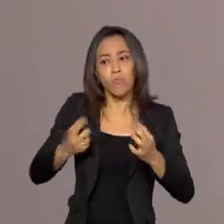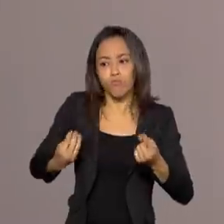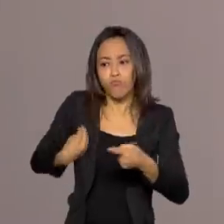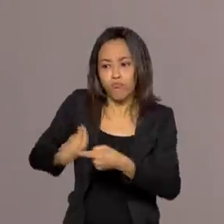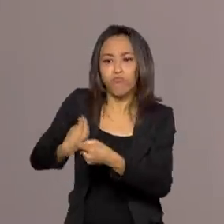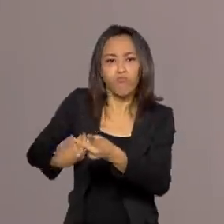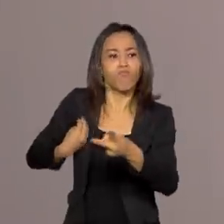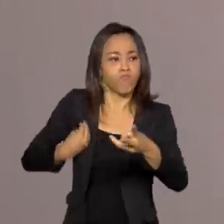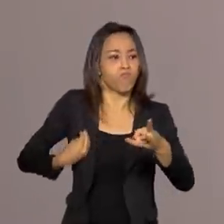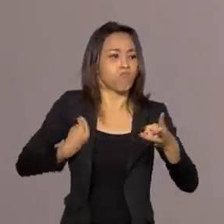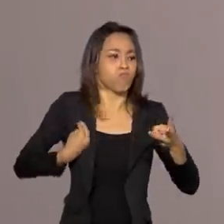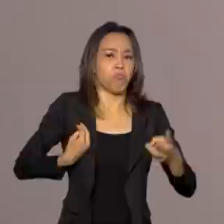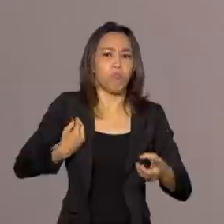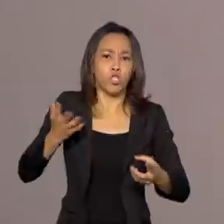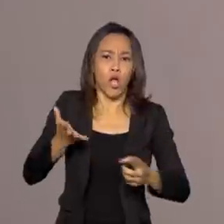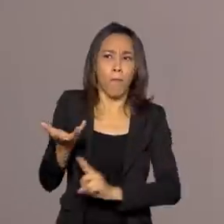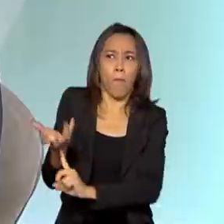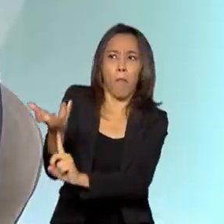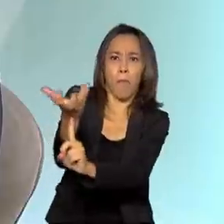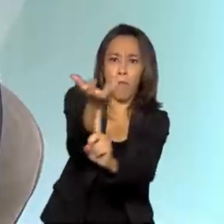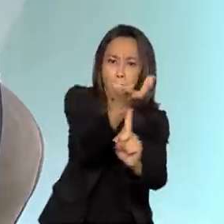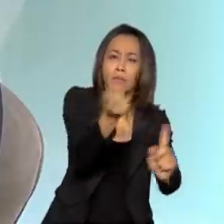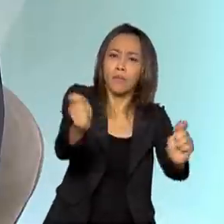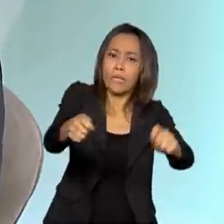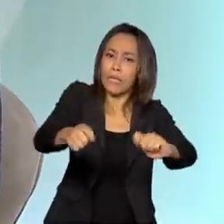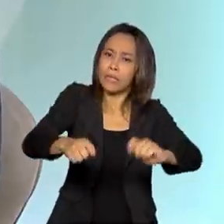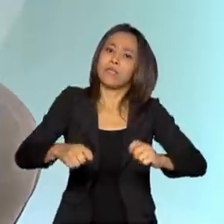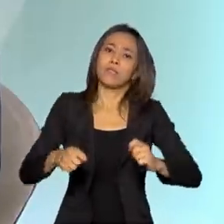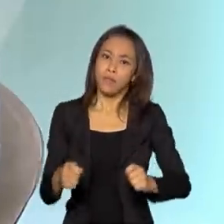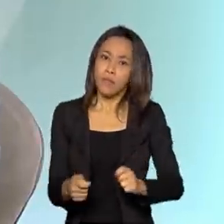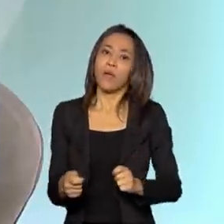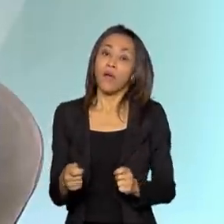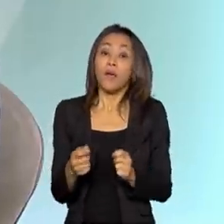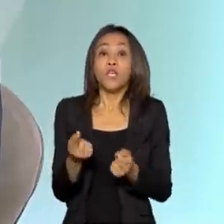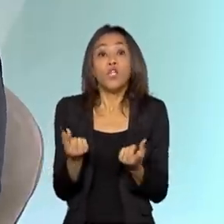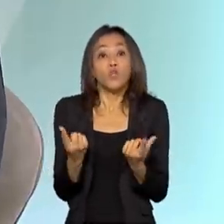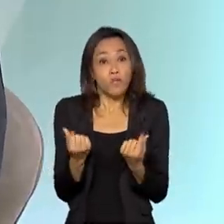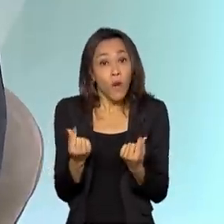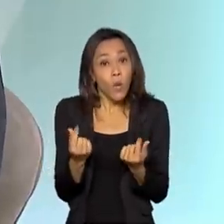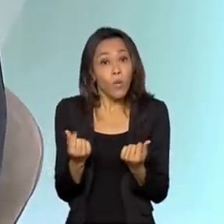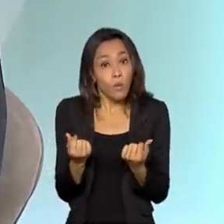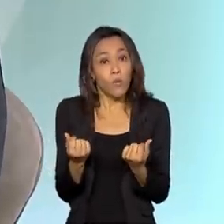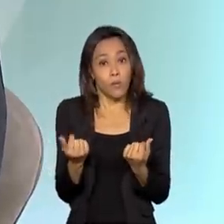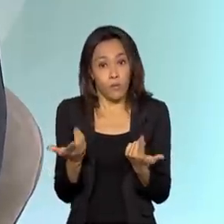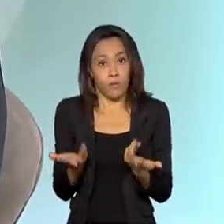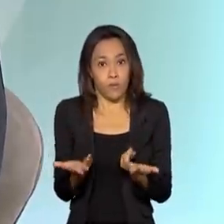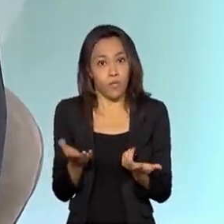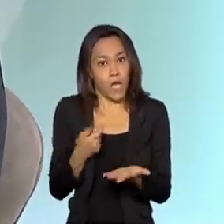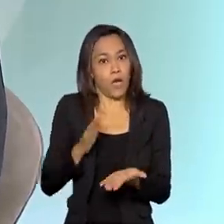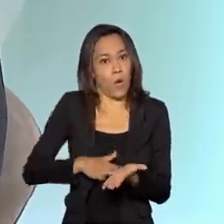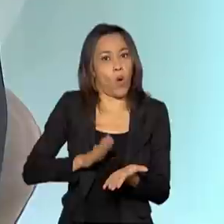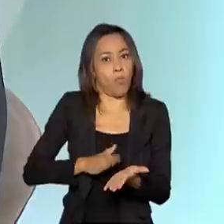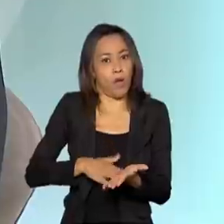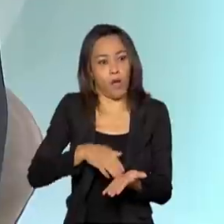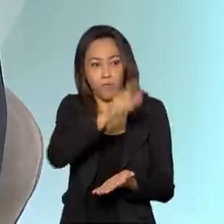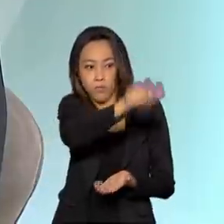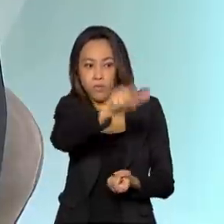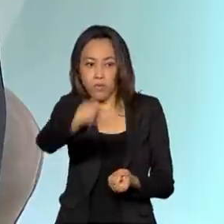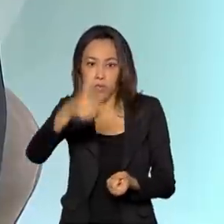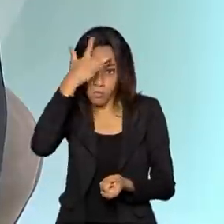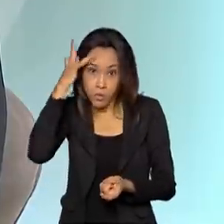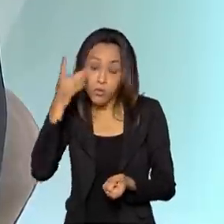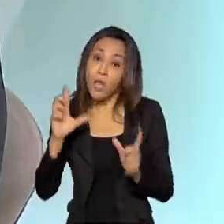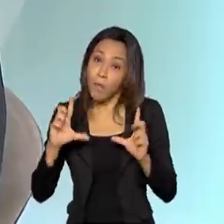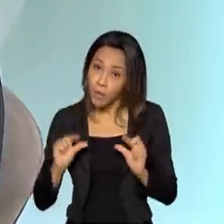que torna eles mais viáveis e, por consequência, e, por consequência, os preços que são cobrados dos consumidores são